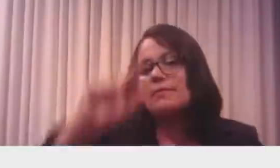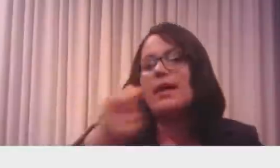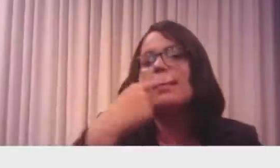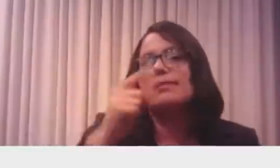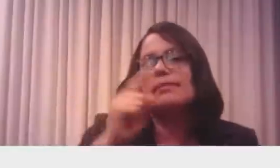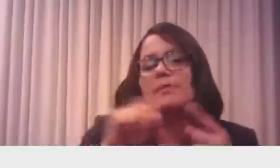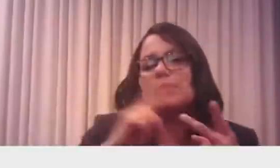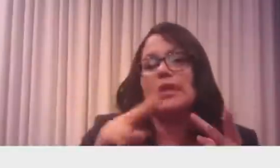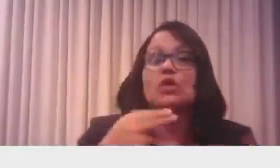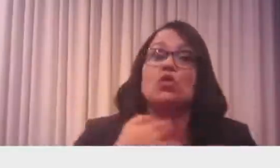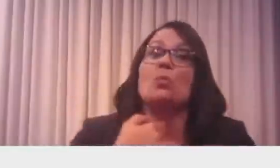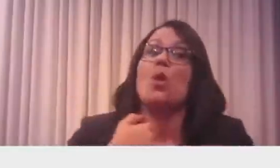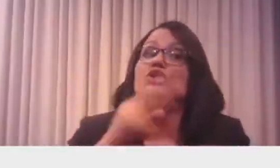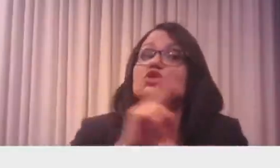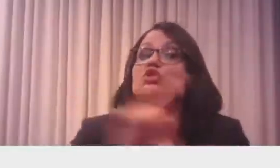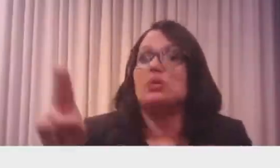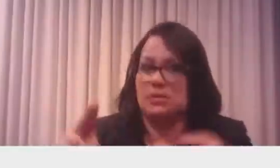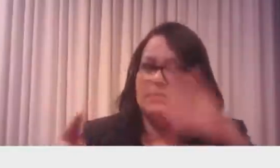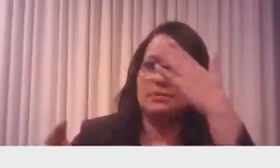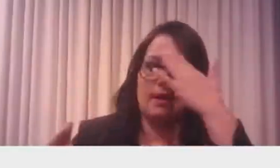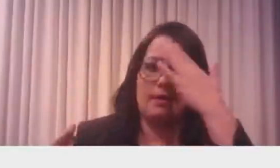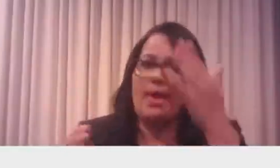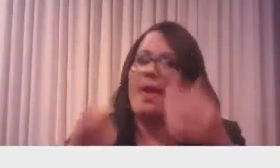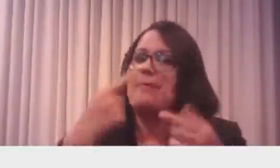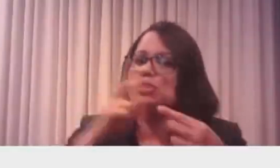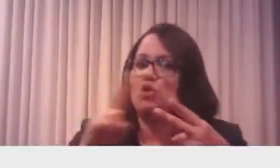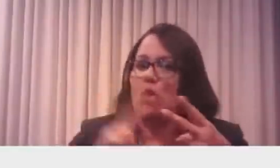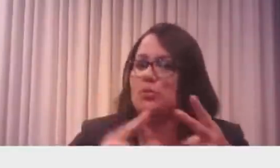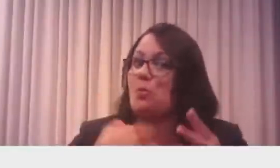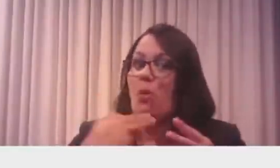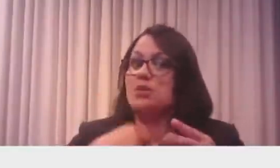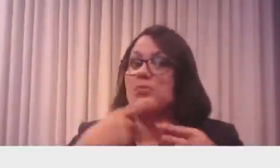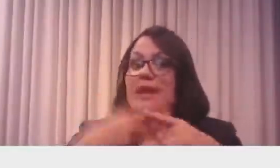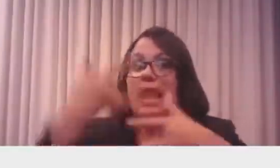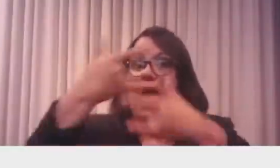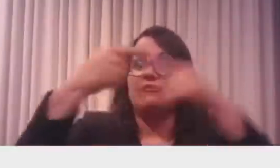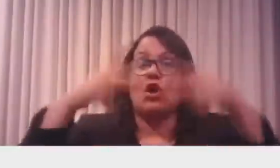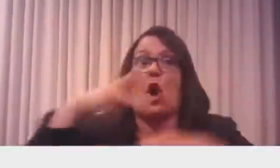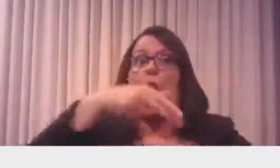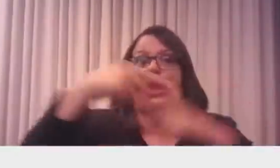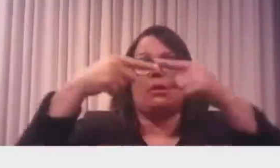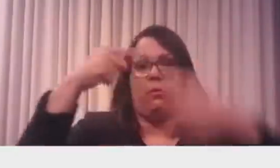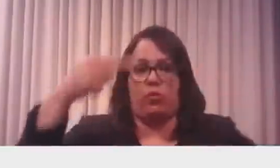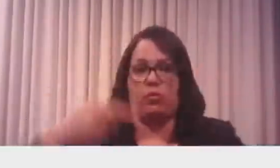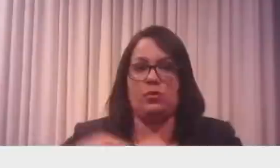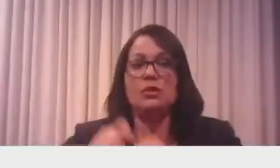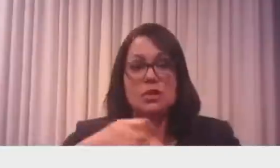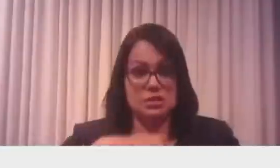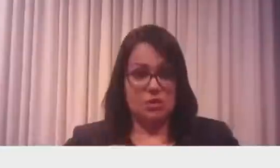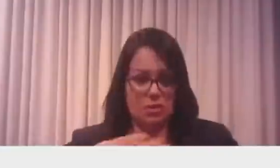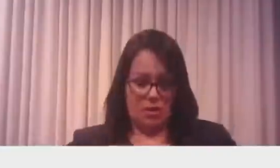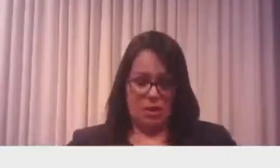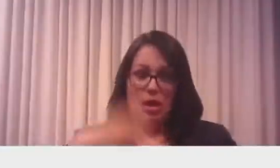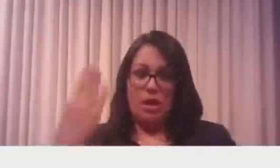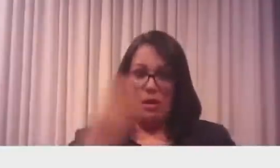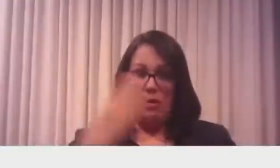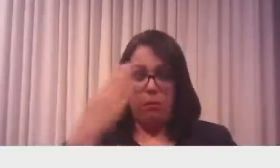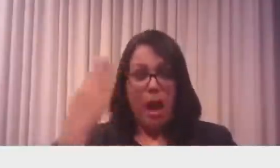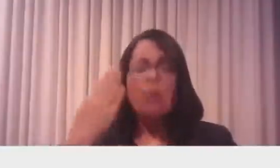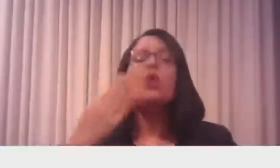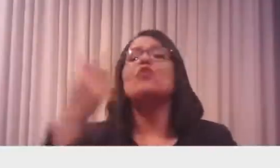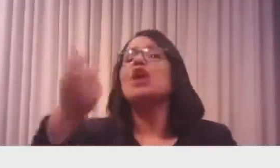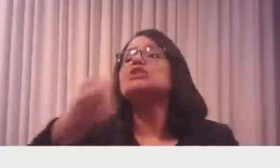falar aqui, cai a live, né? Você sabe o foi. E se eu me sentir mal, eu vou tomar isso de novo. É um direito meu, pô.